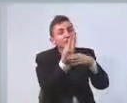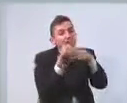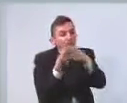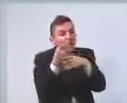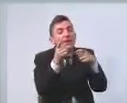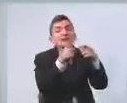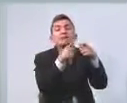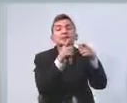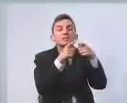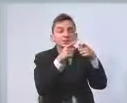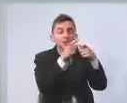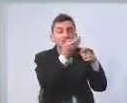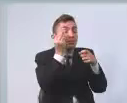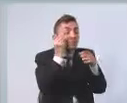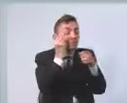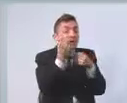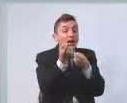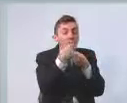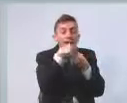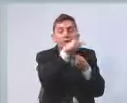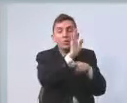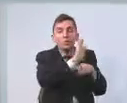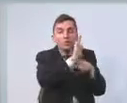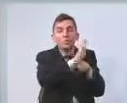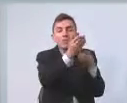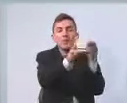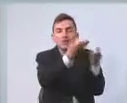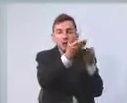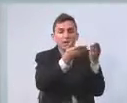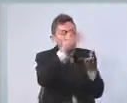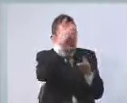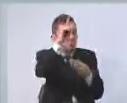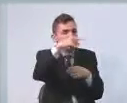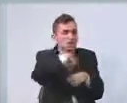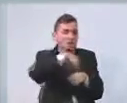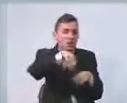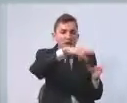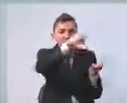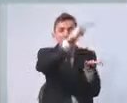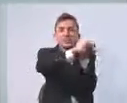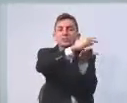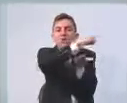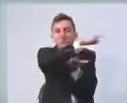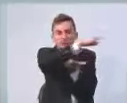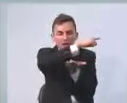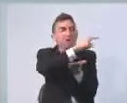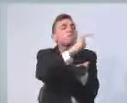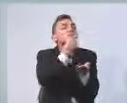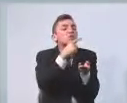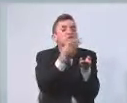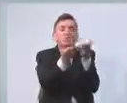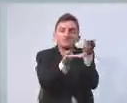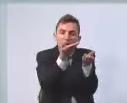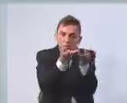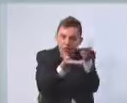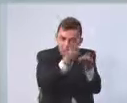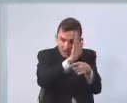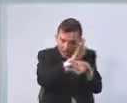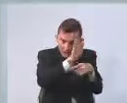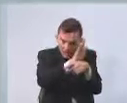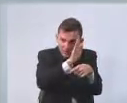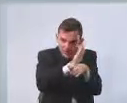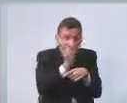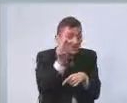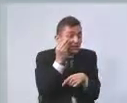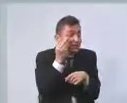recuperação, para estar internando ou essas pessoas que estão passando por aquela casa para